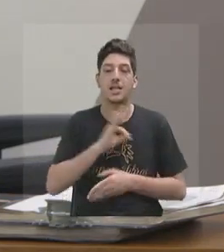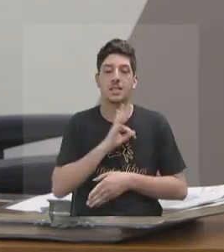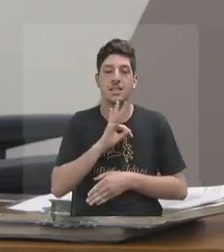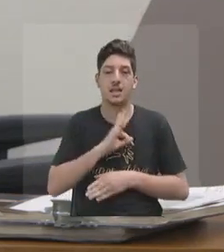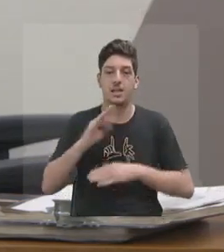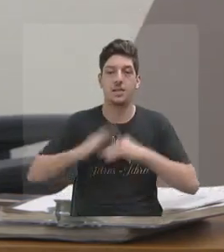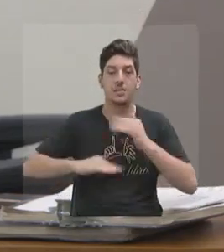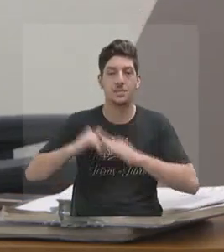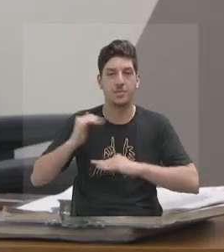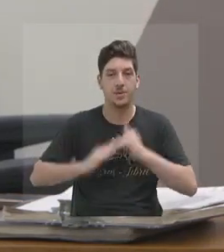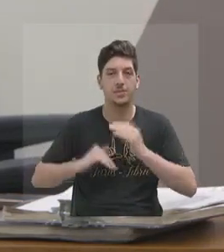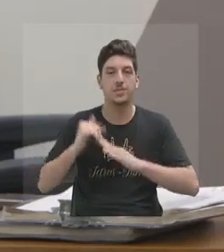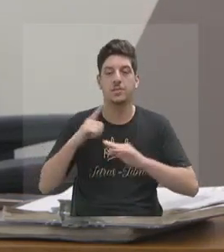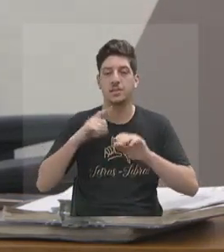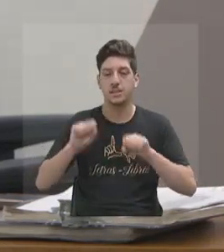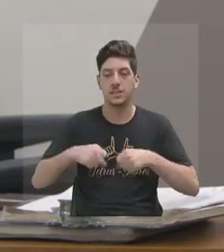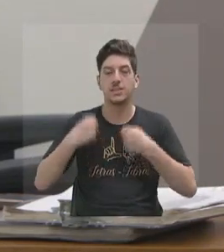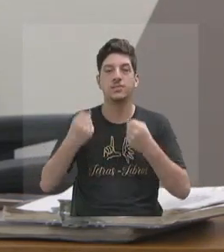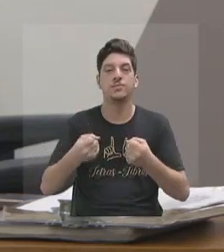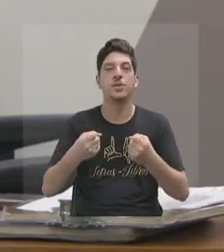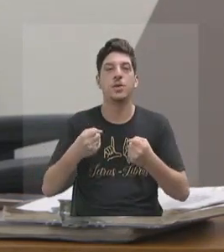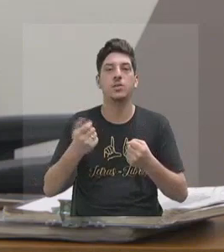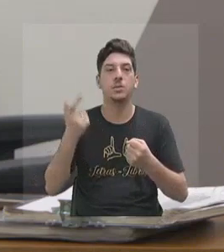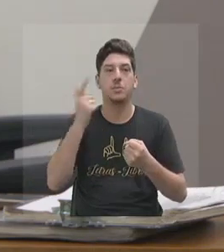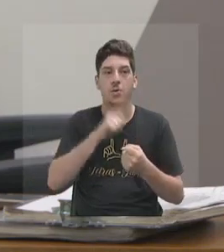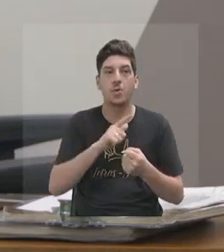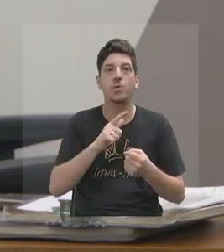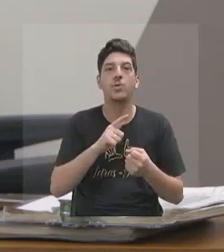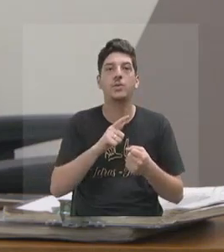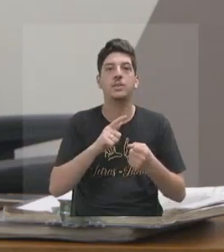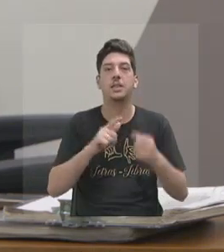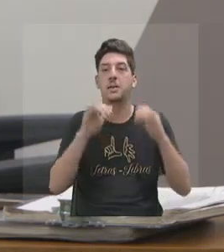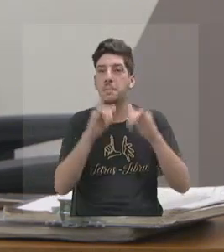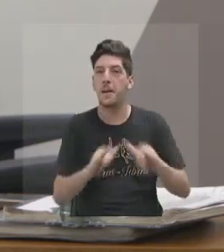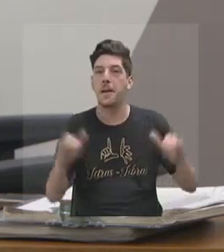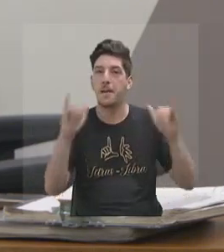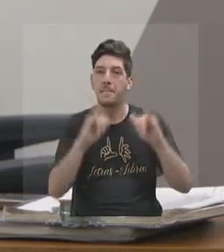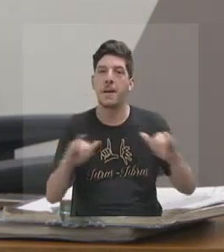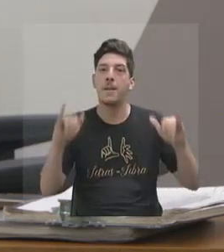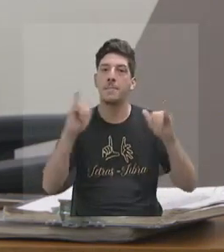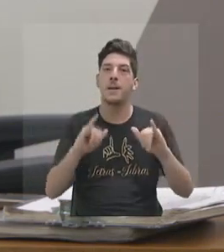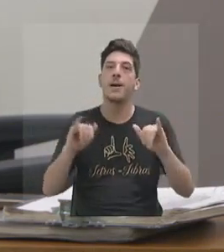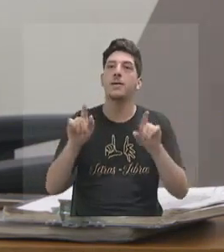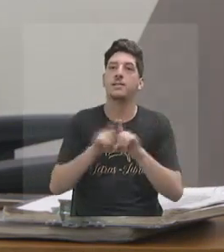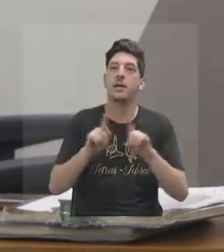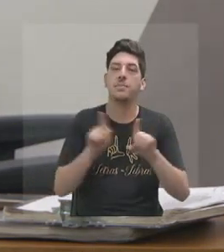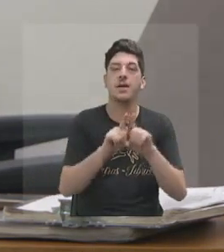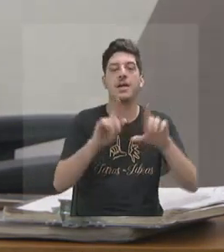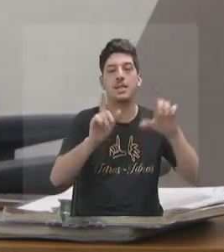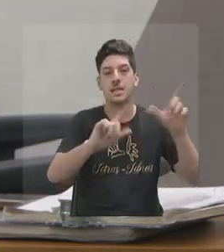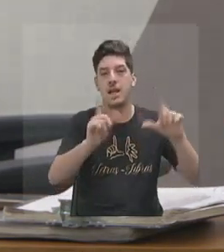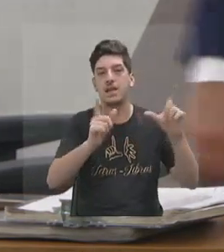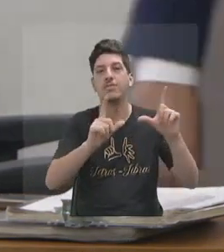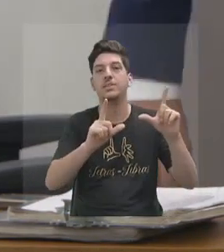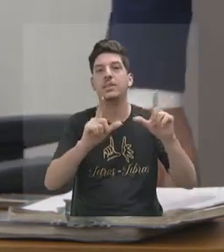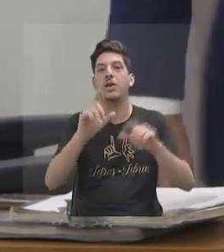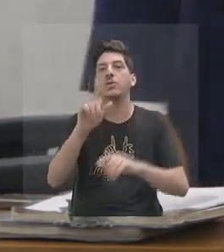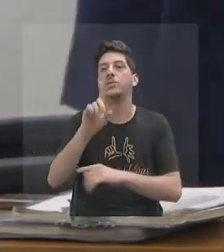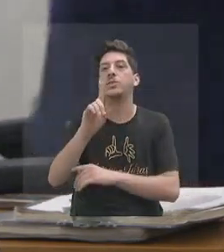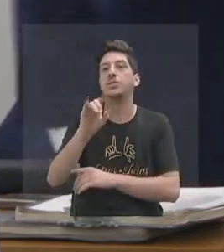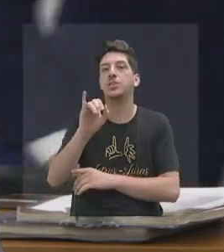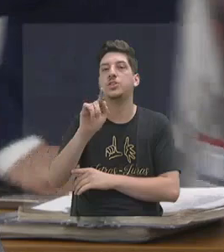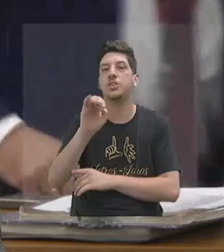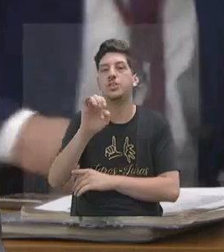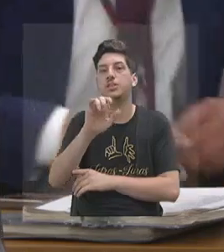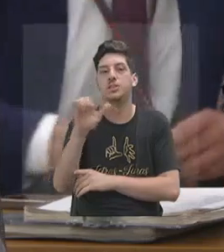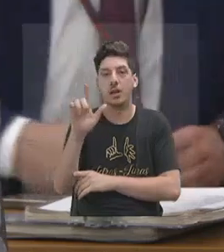empenhada na questão do Digitaliza, que é levar o sinal digital, e ela também participa dos